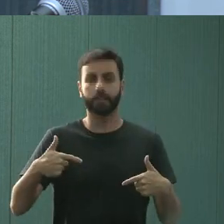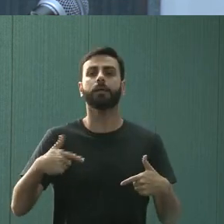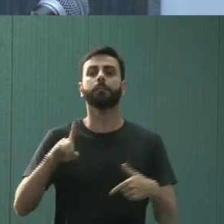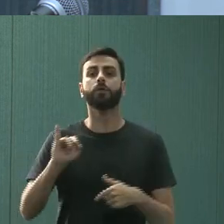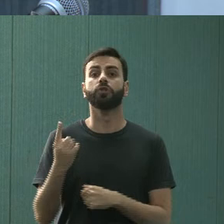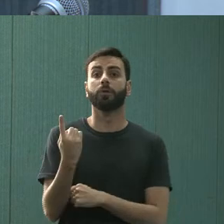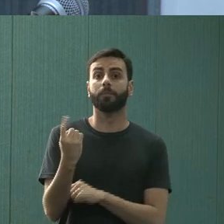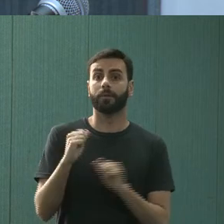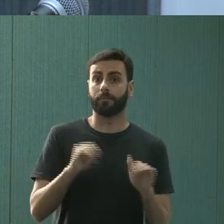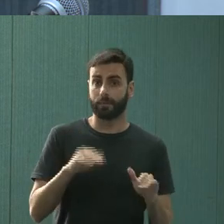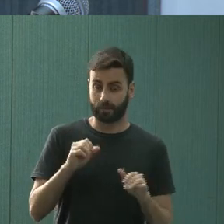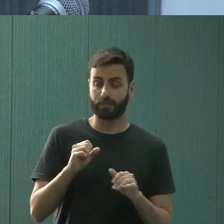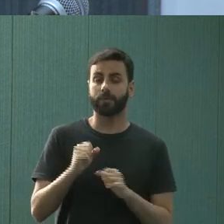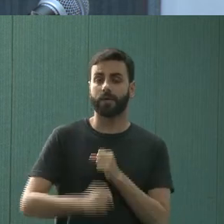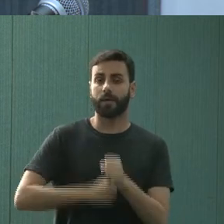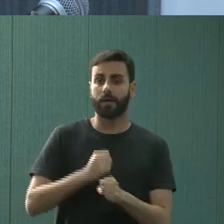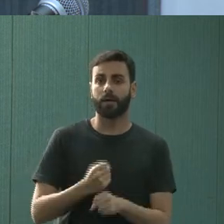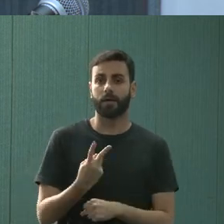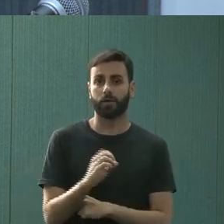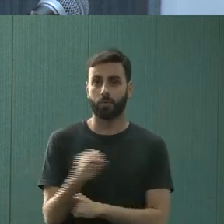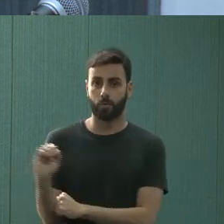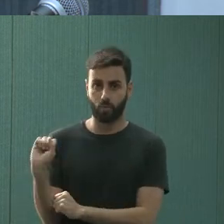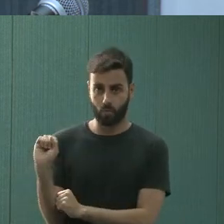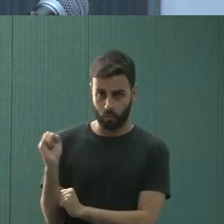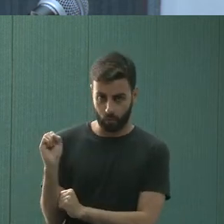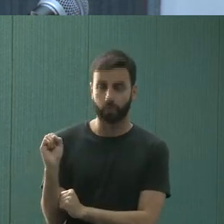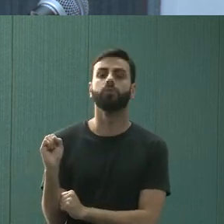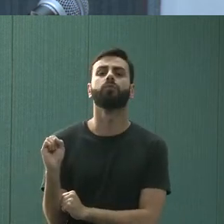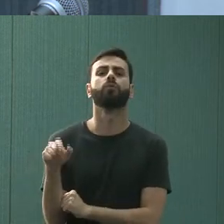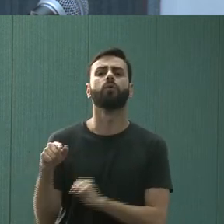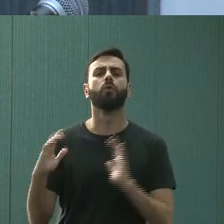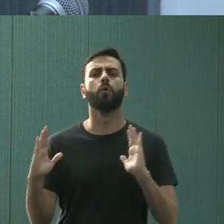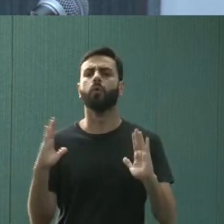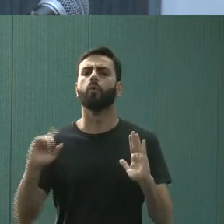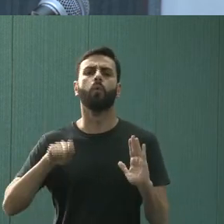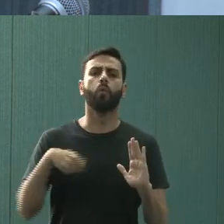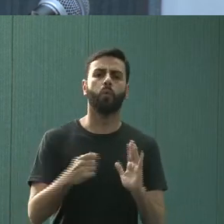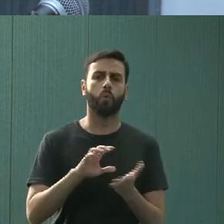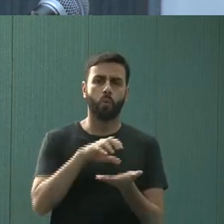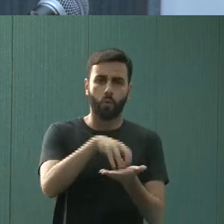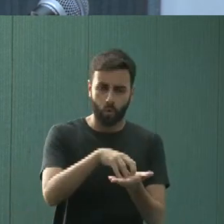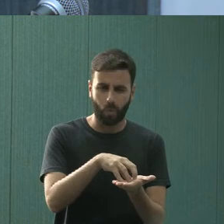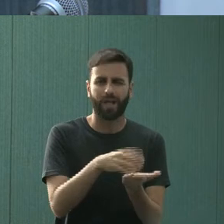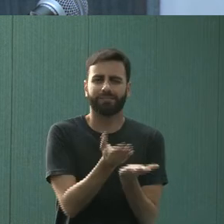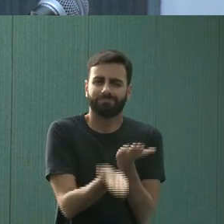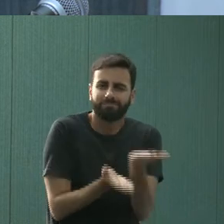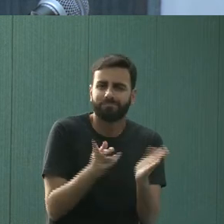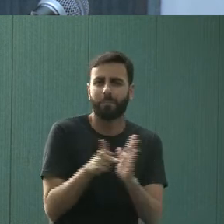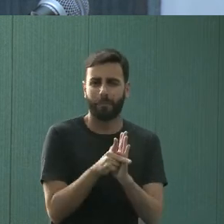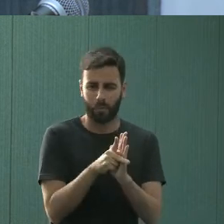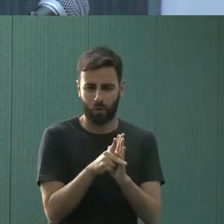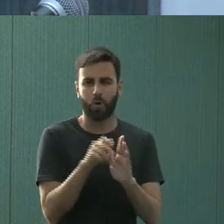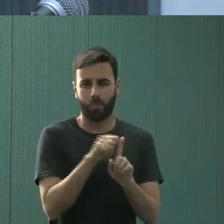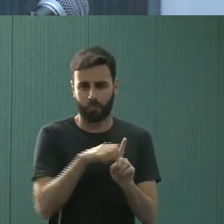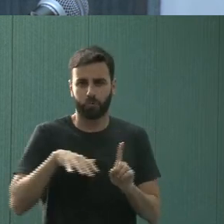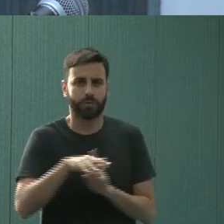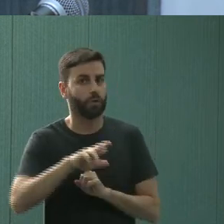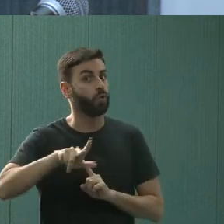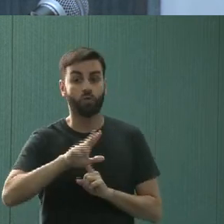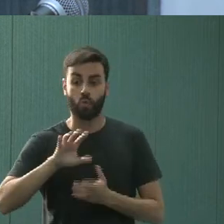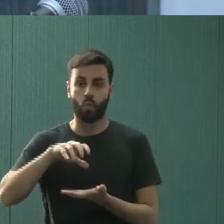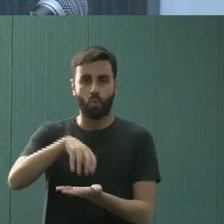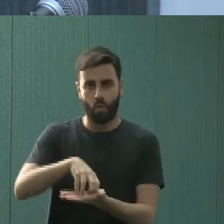1º de setembro de 2008, naquele momento se chamava Serviço Psicossocial, não era